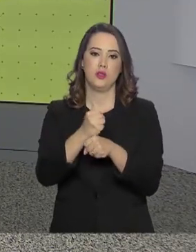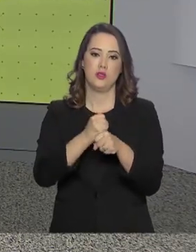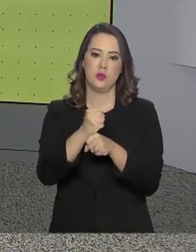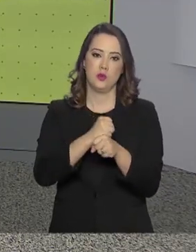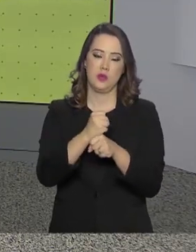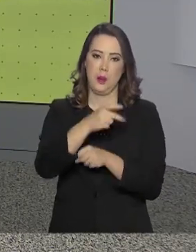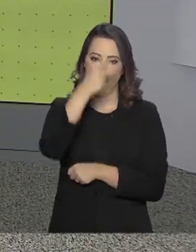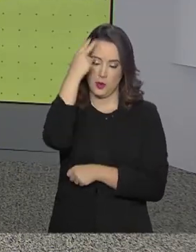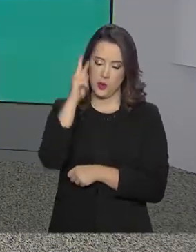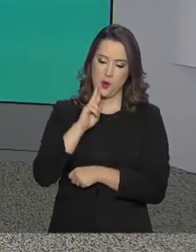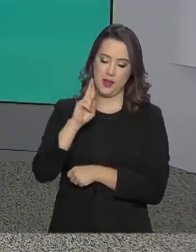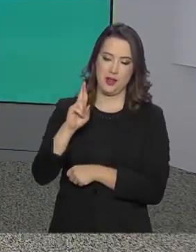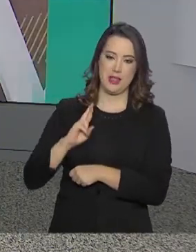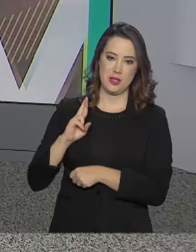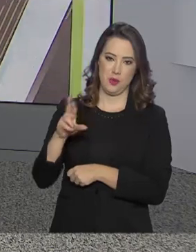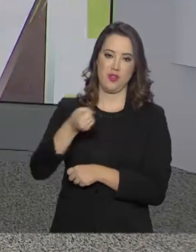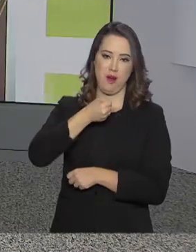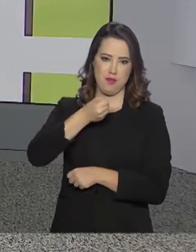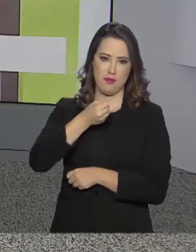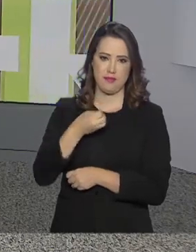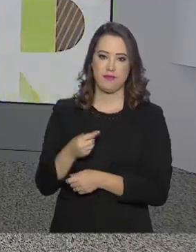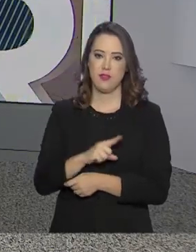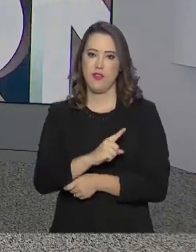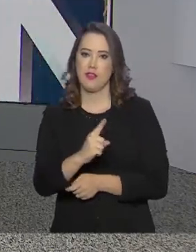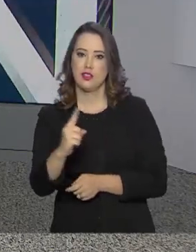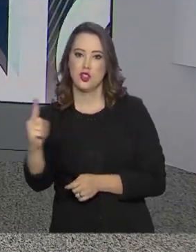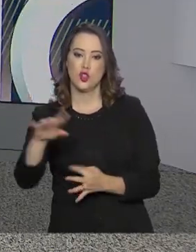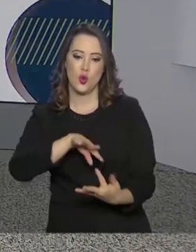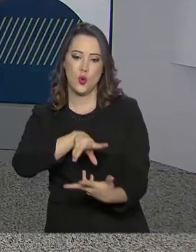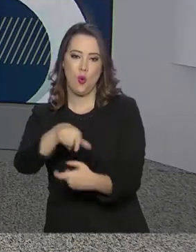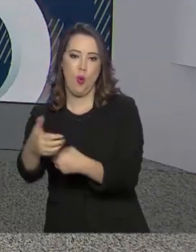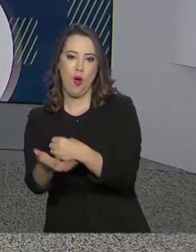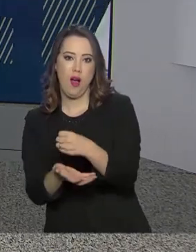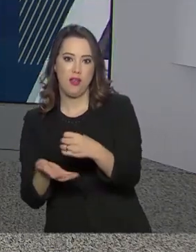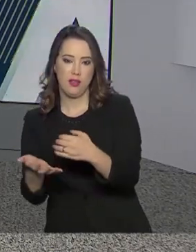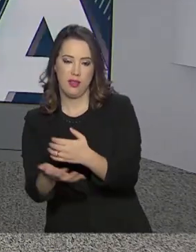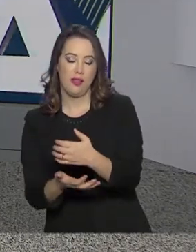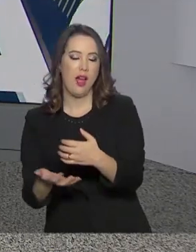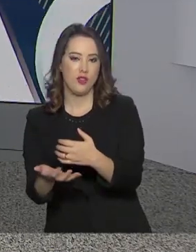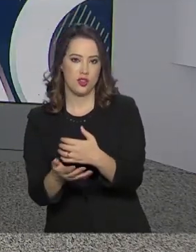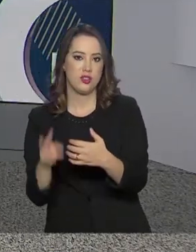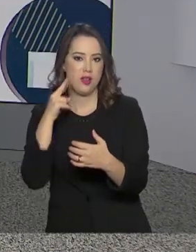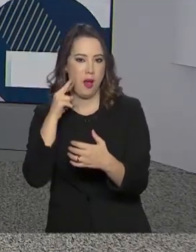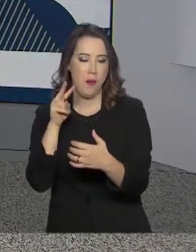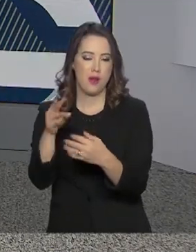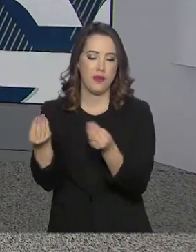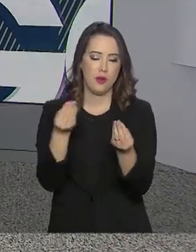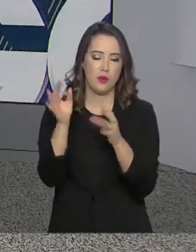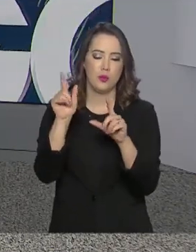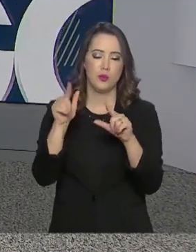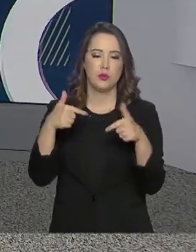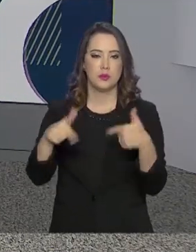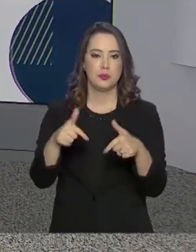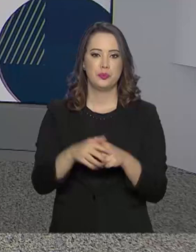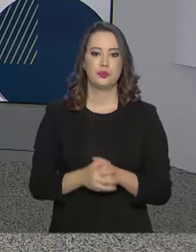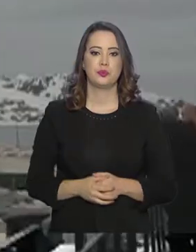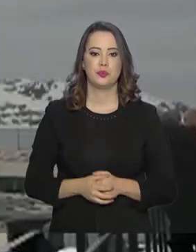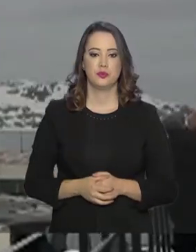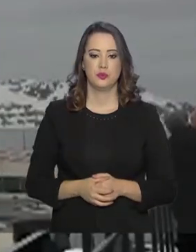Antártica, Maurício de Almeida, já chegou ao continente gelado para mostrar como esse trabalho está sendo feito. Dá uma olhada aí.